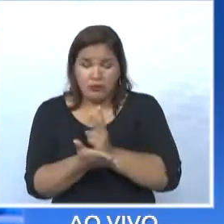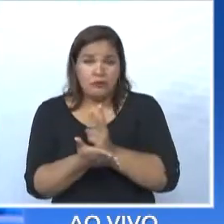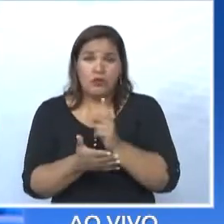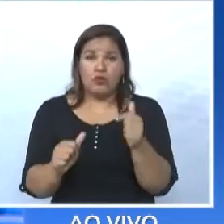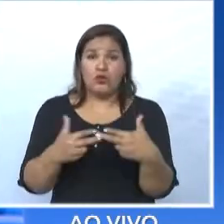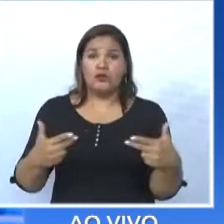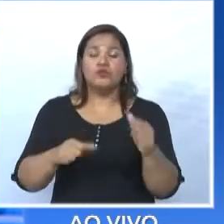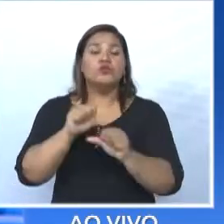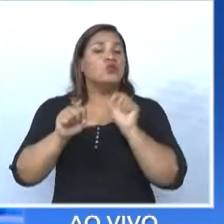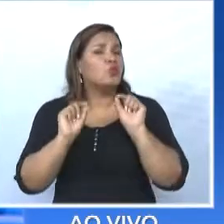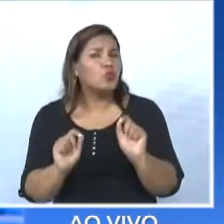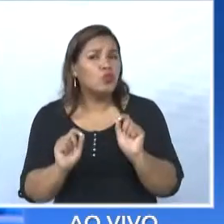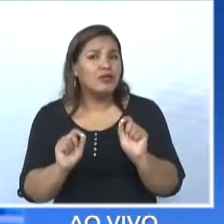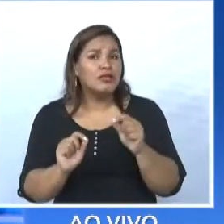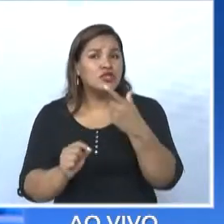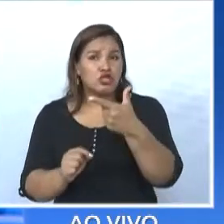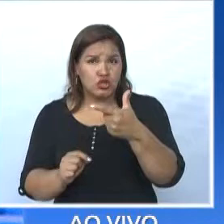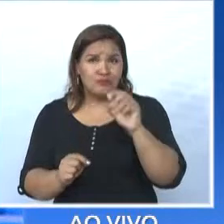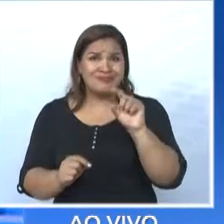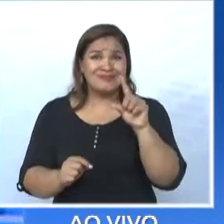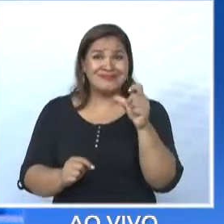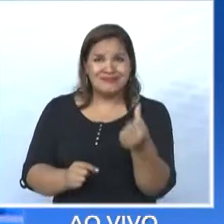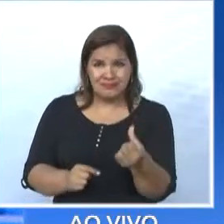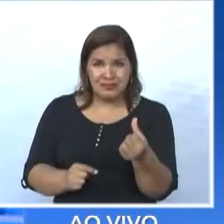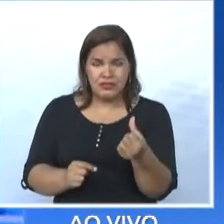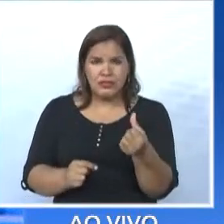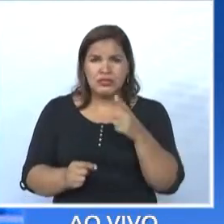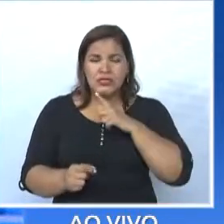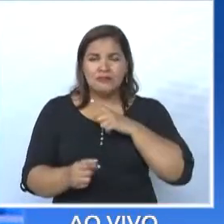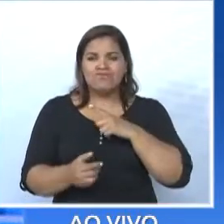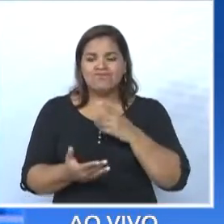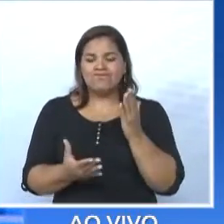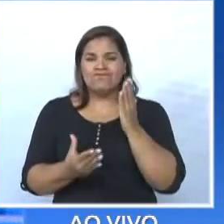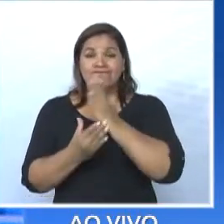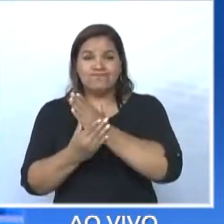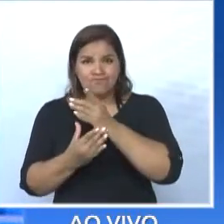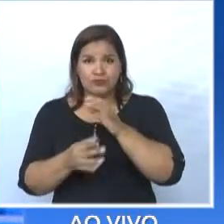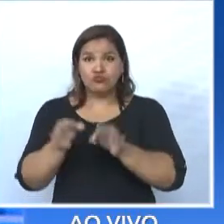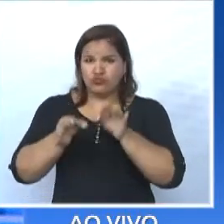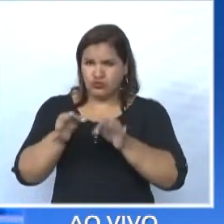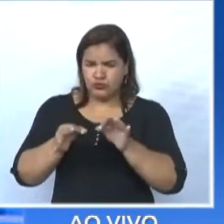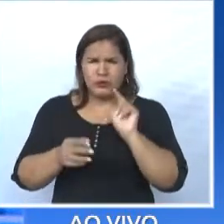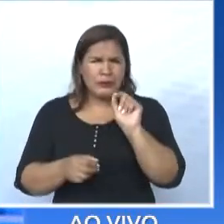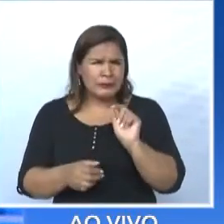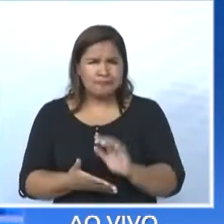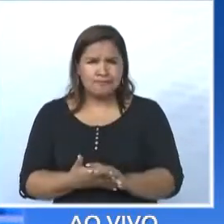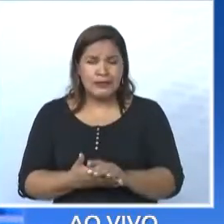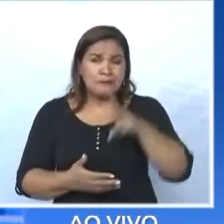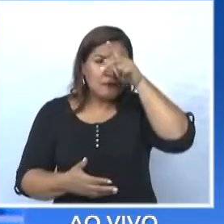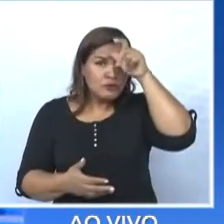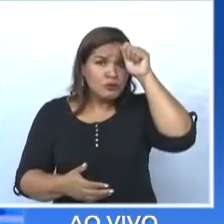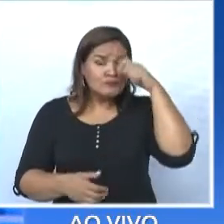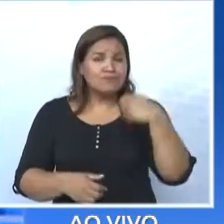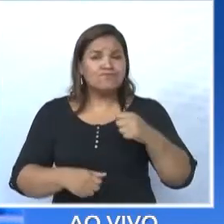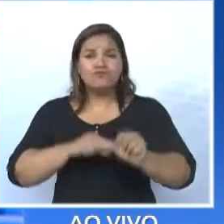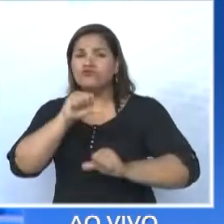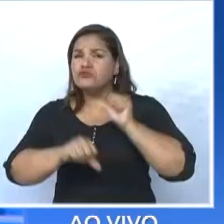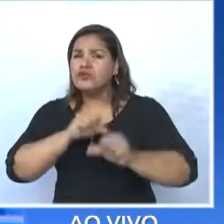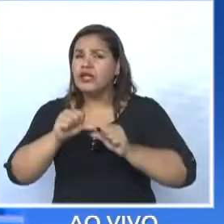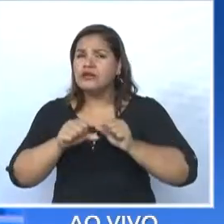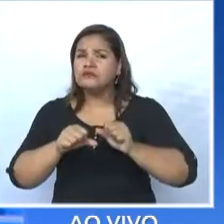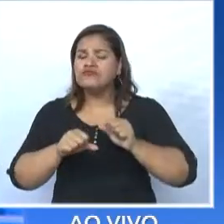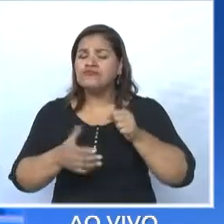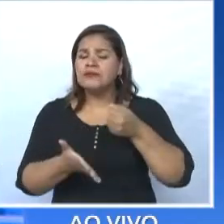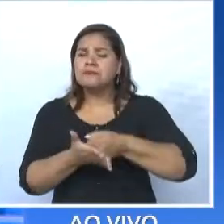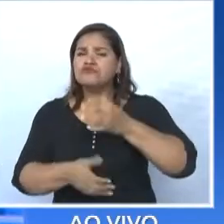Em 2016, sai uma ação judicial dizendo que a prefeitura tem que mudar a maneira de pagar as férias. Eu sou servidor